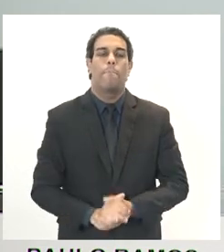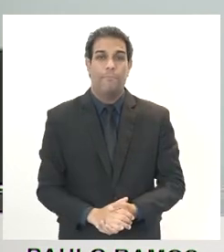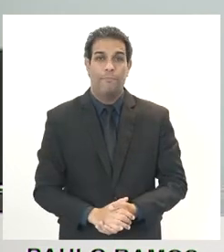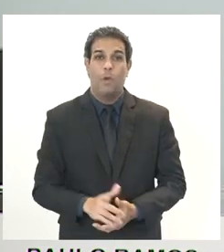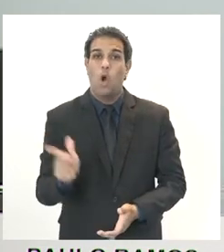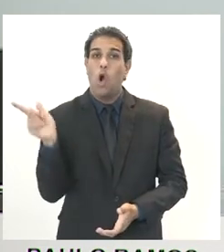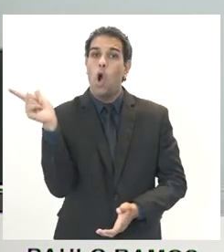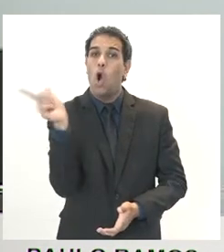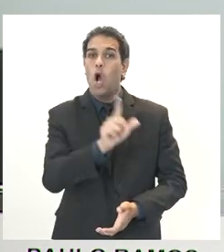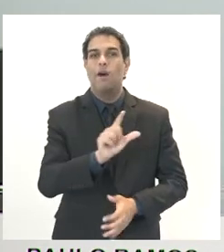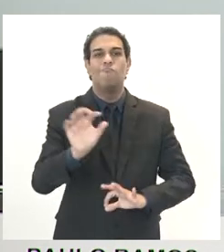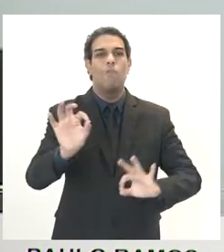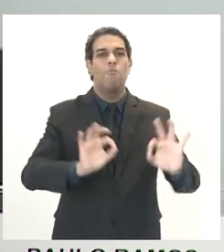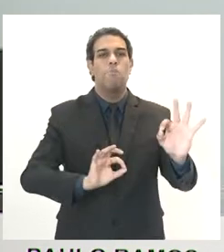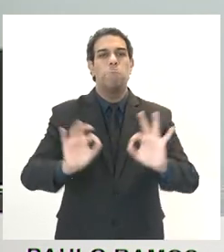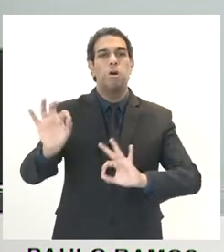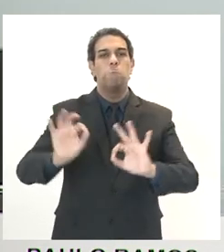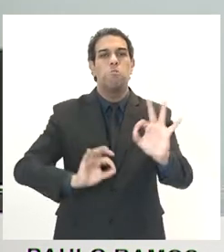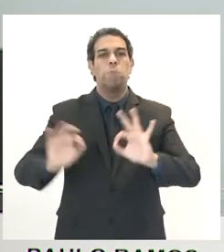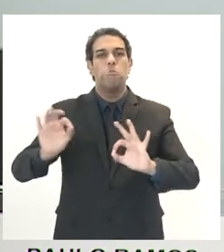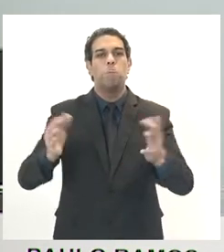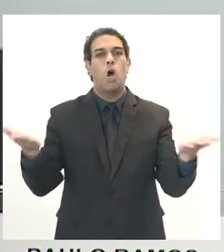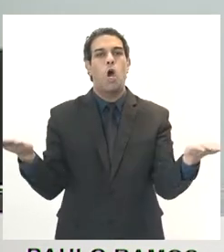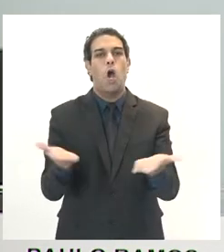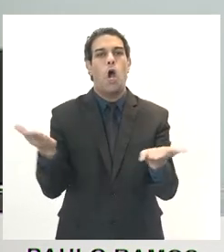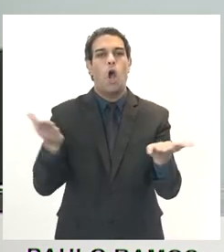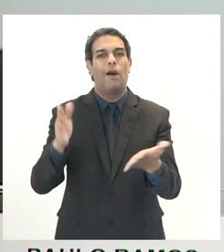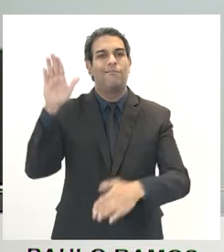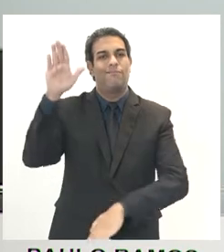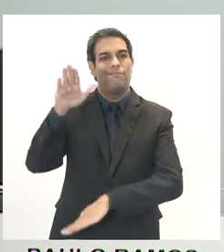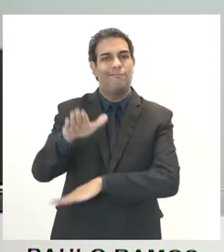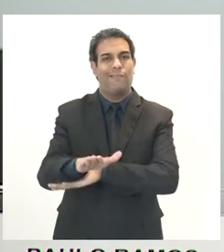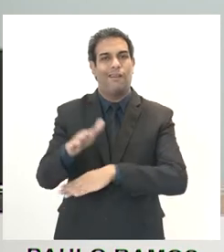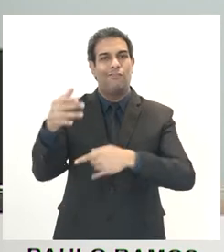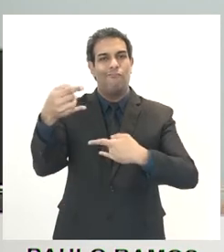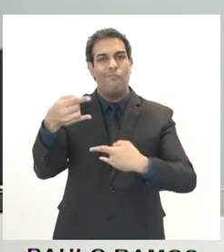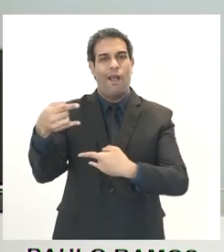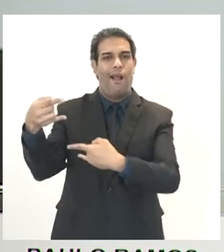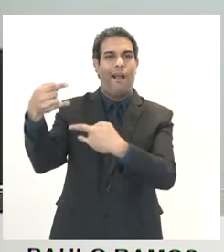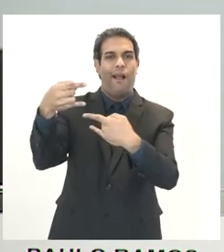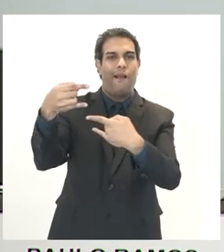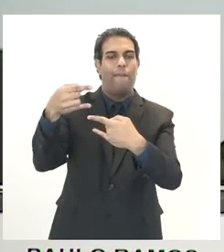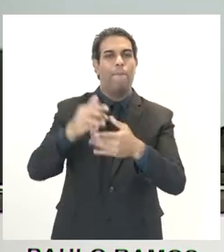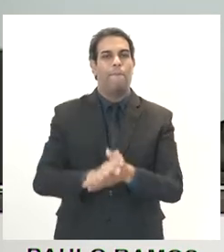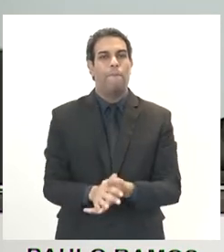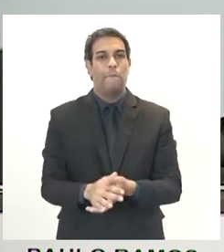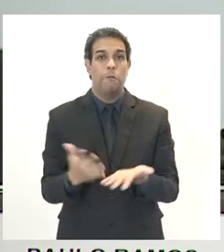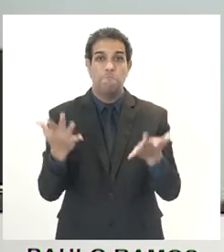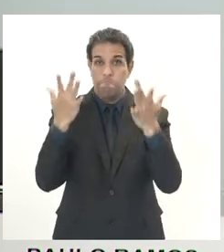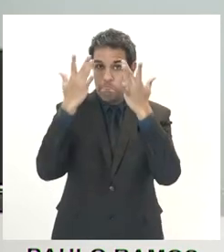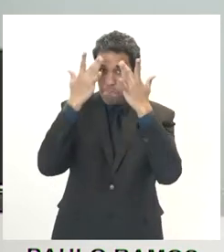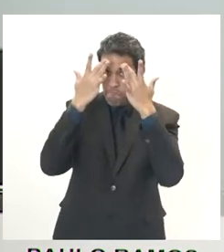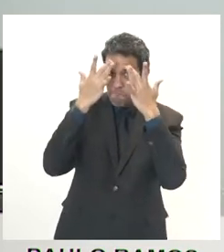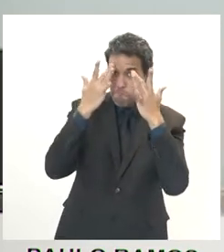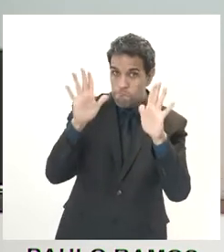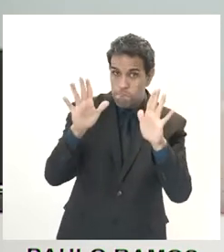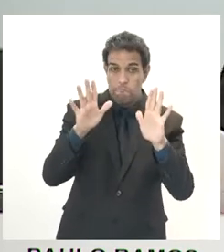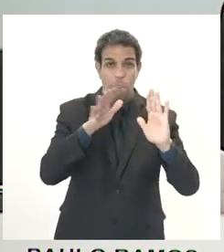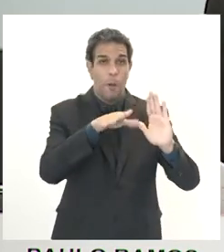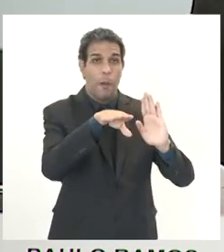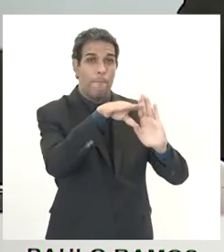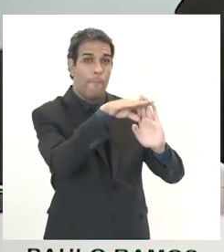viabilizando a realização desse nosso encontro. Então, eu queria ver, não sei, estou aqui com uma relação